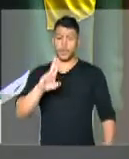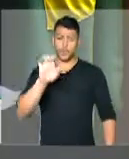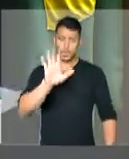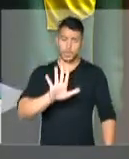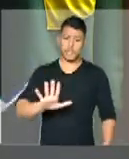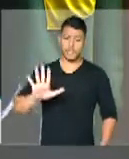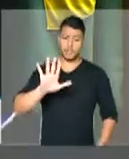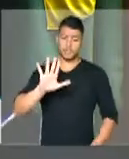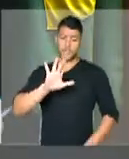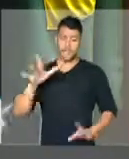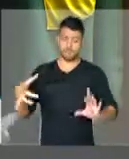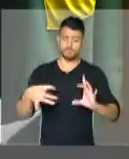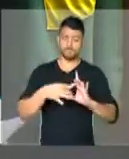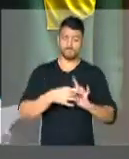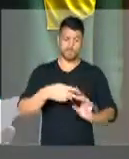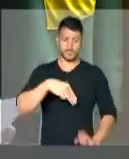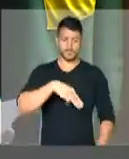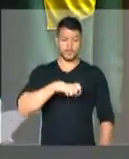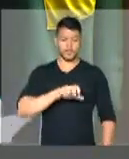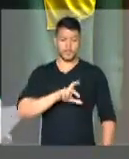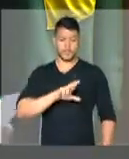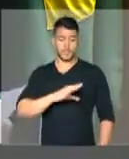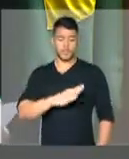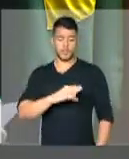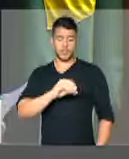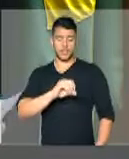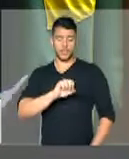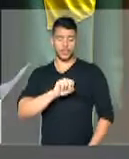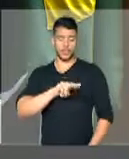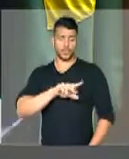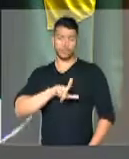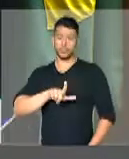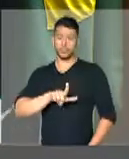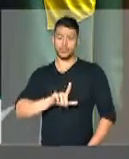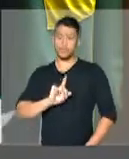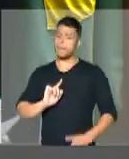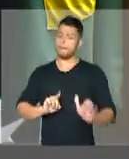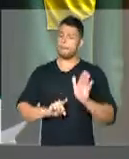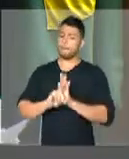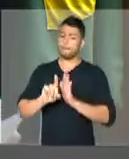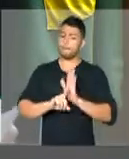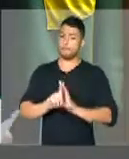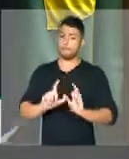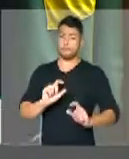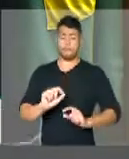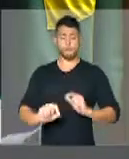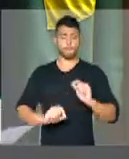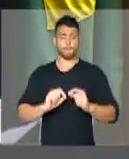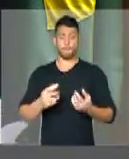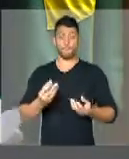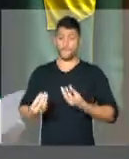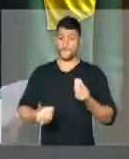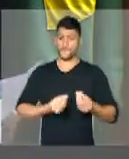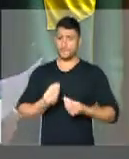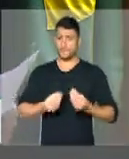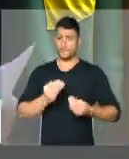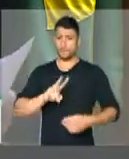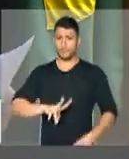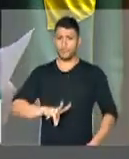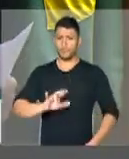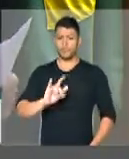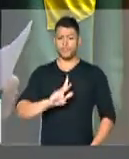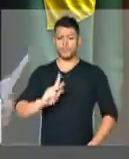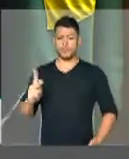a mesma, como será o nosso setor agropecuário quando aparecerem aqui os